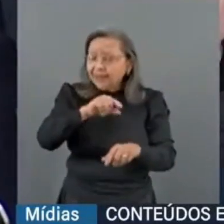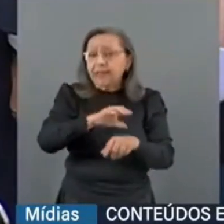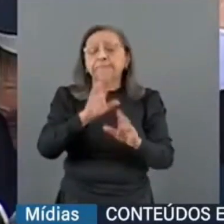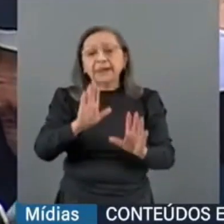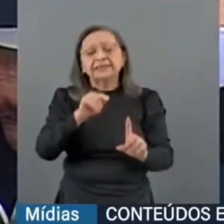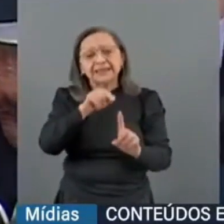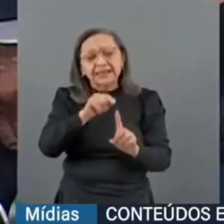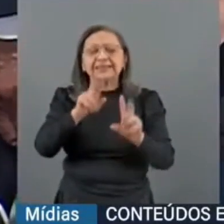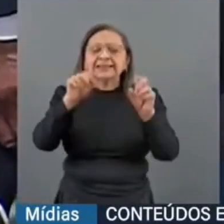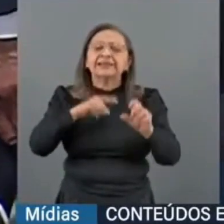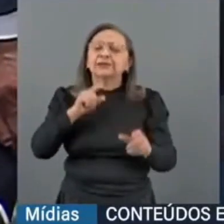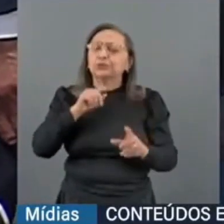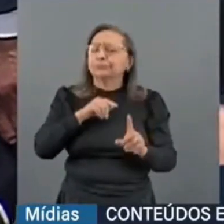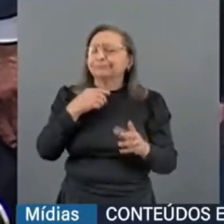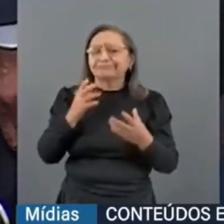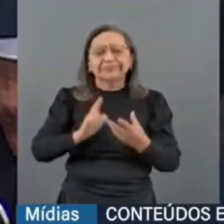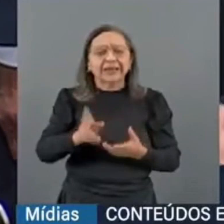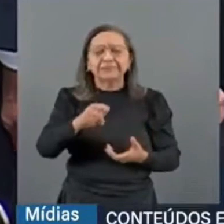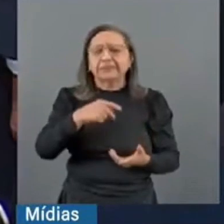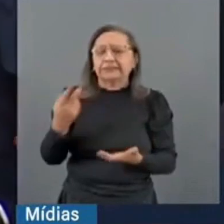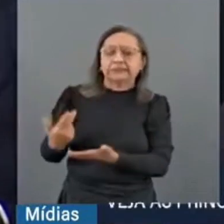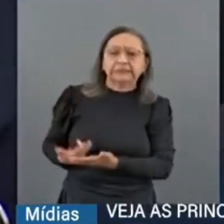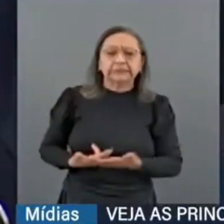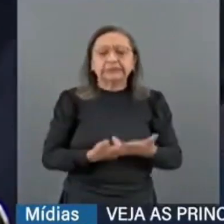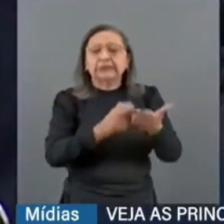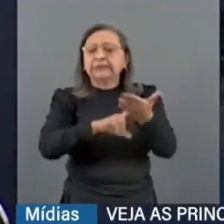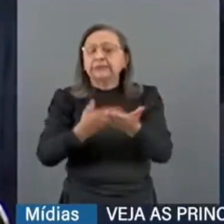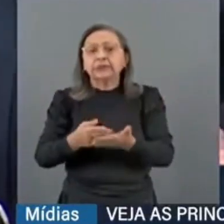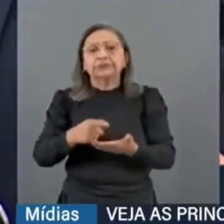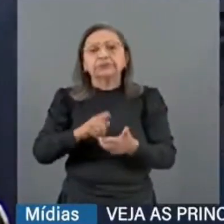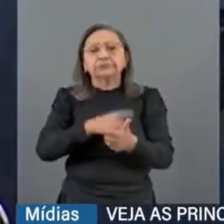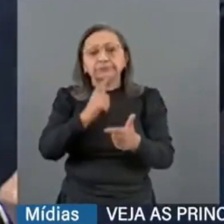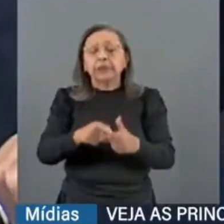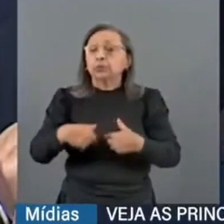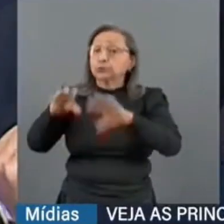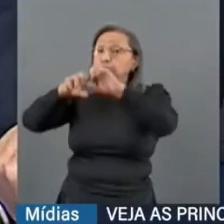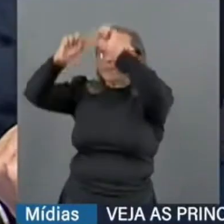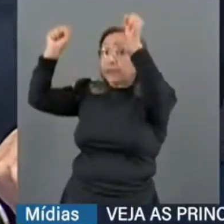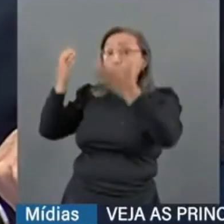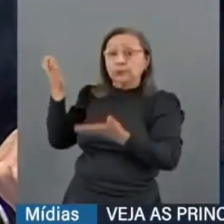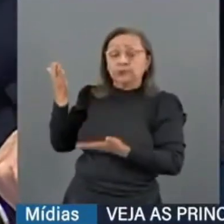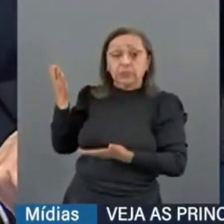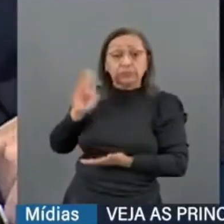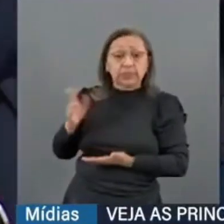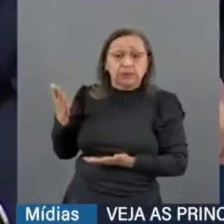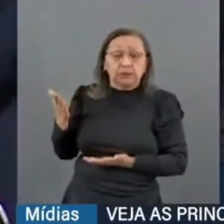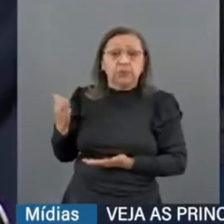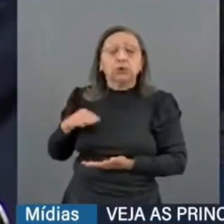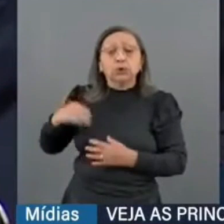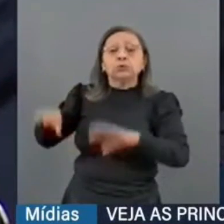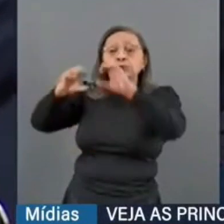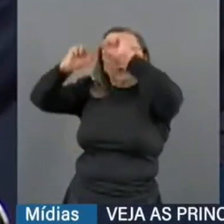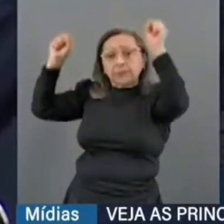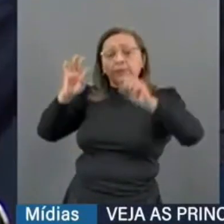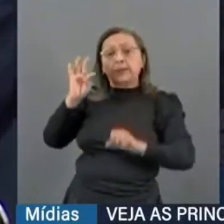sido objeto contínuo de interpretação e reinterpretação pelo Supremo Tribunal Federal. O Supremo